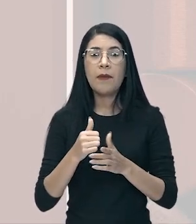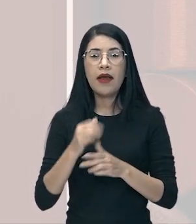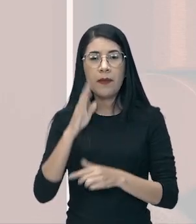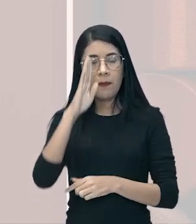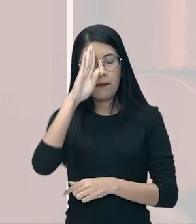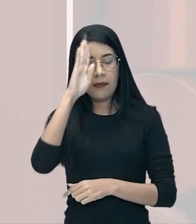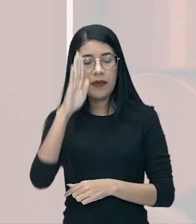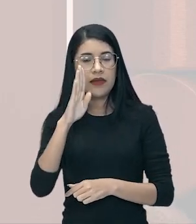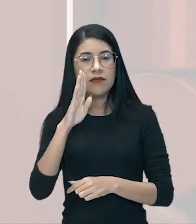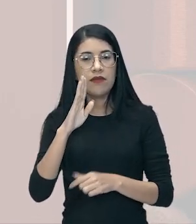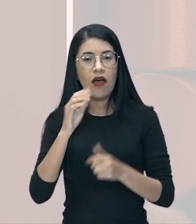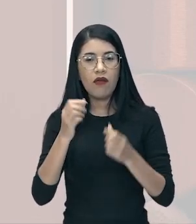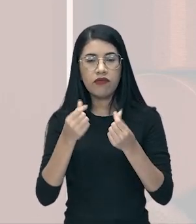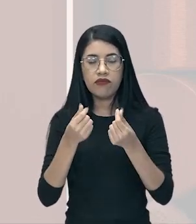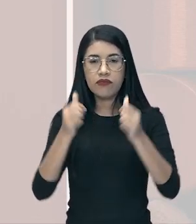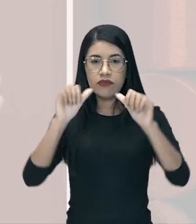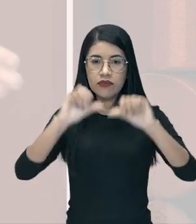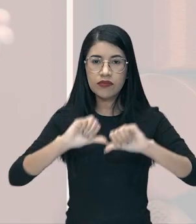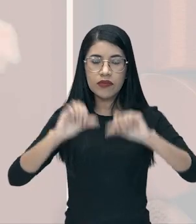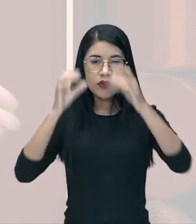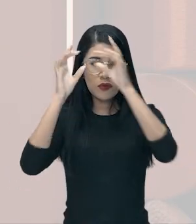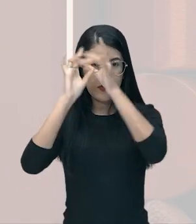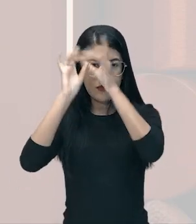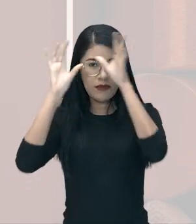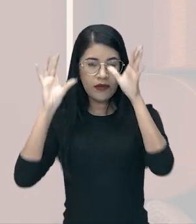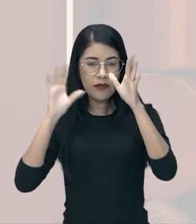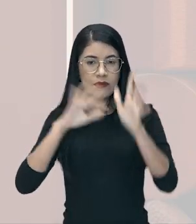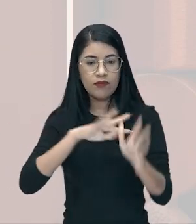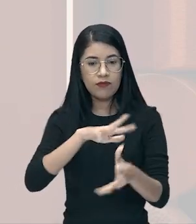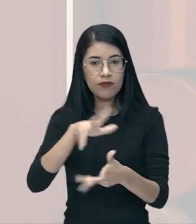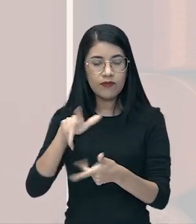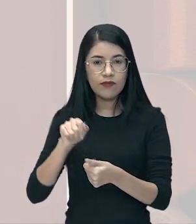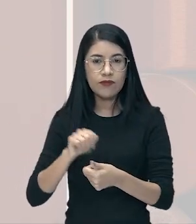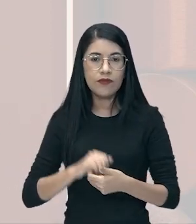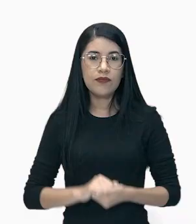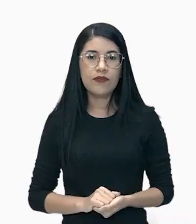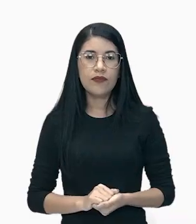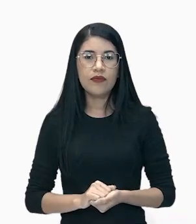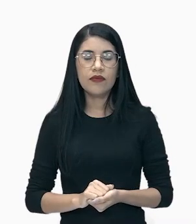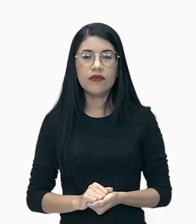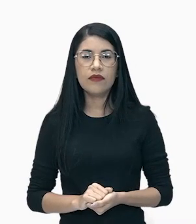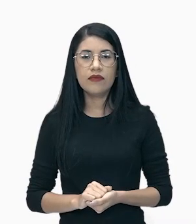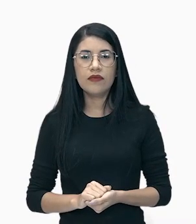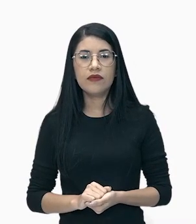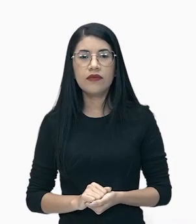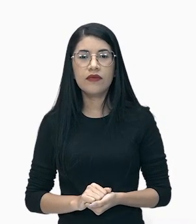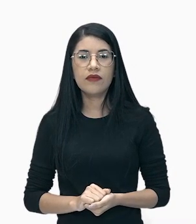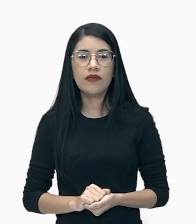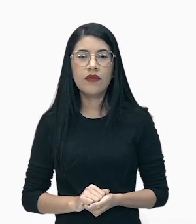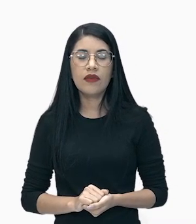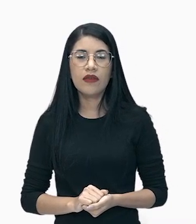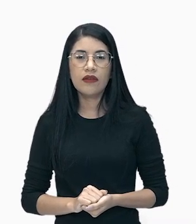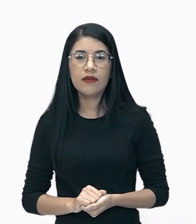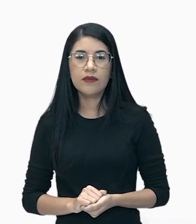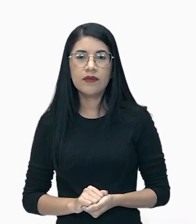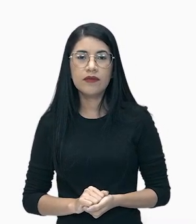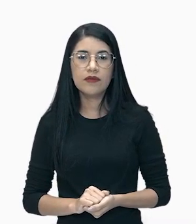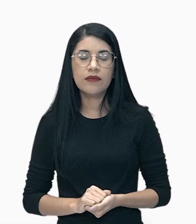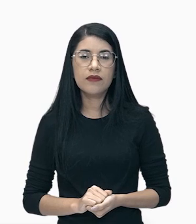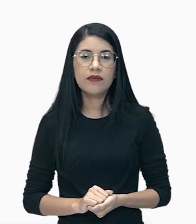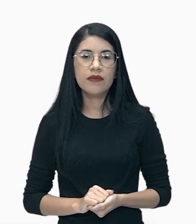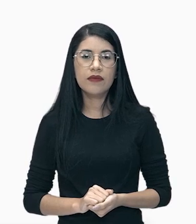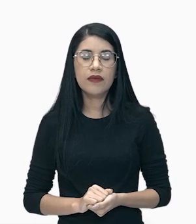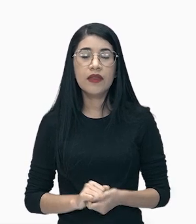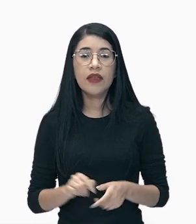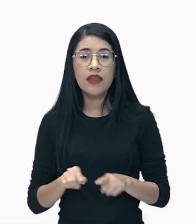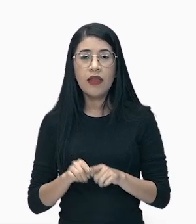crise do liberalismo econômico em escala global. Vamos seguir com o texto. Vamos lá, galerinha. O